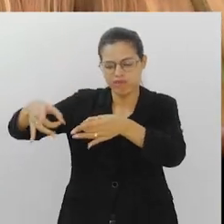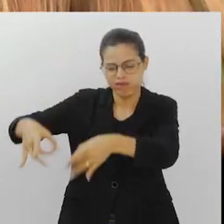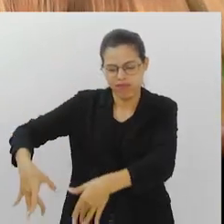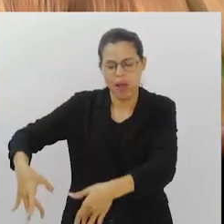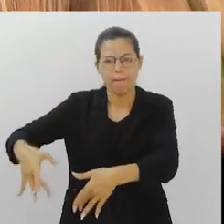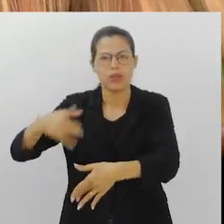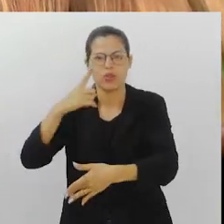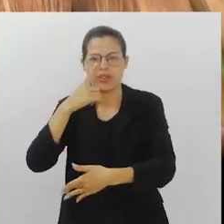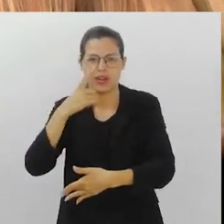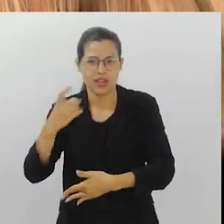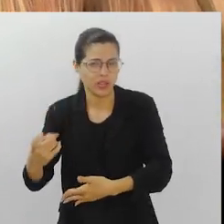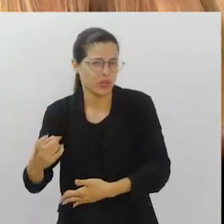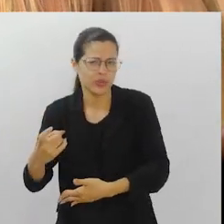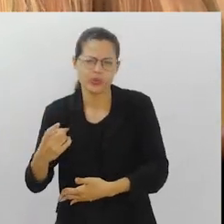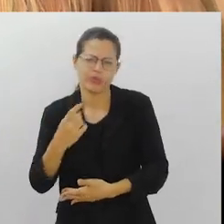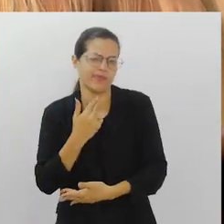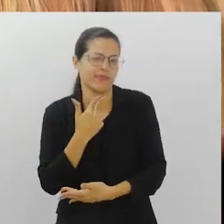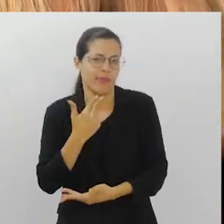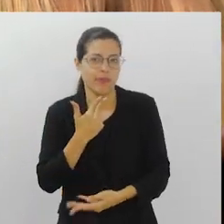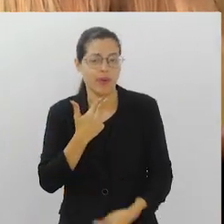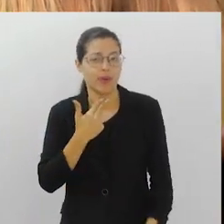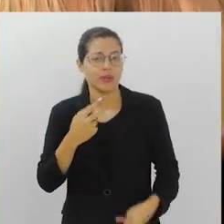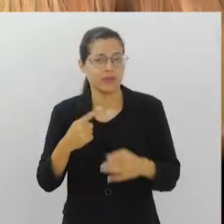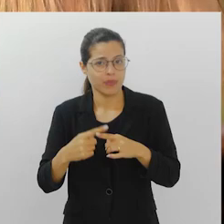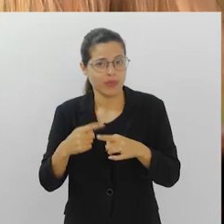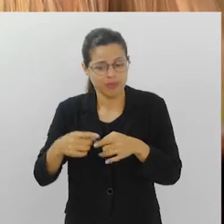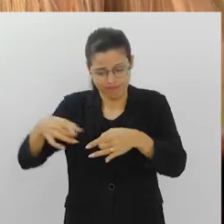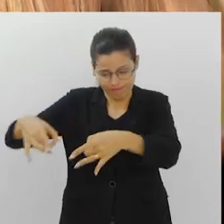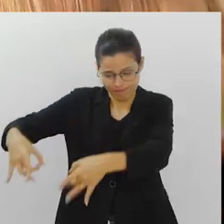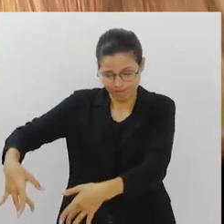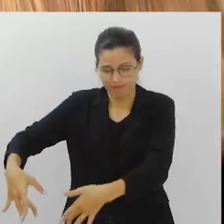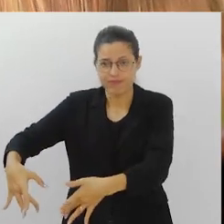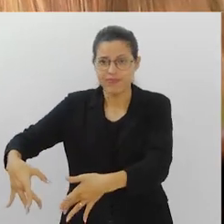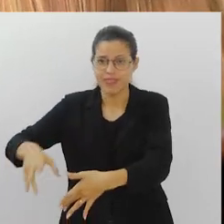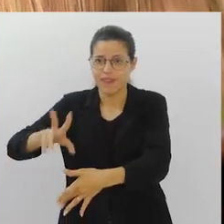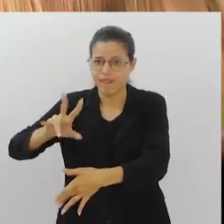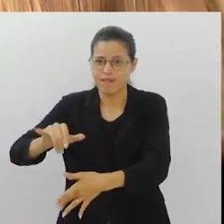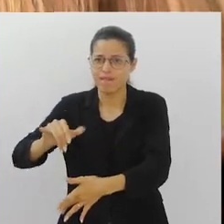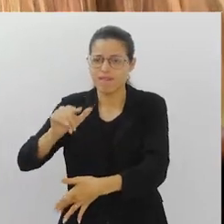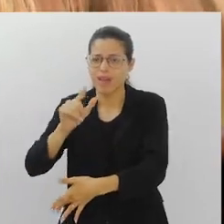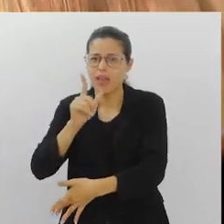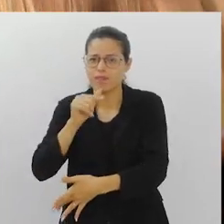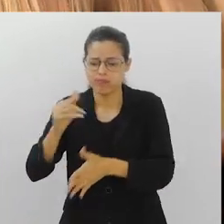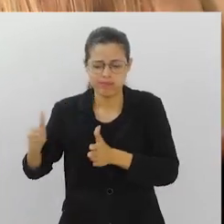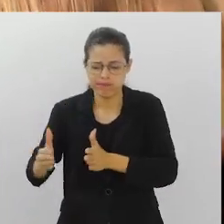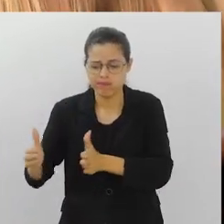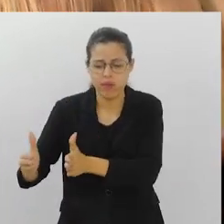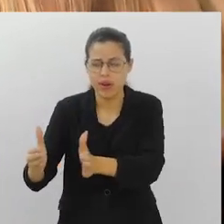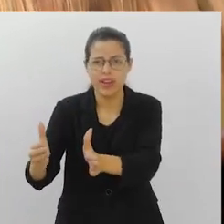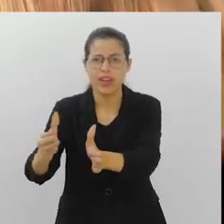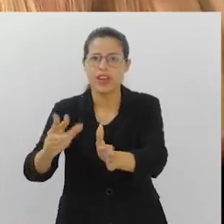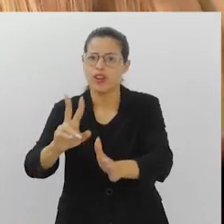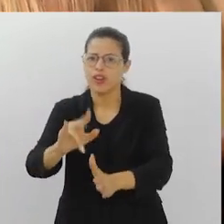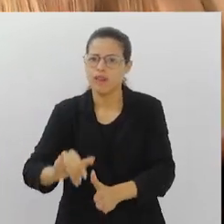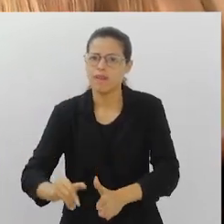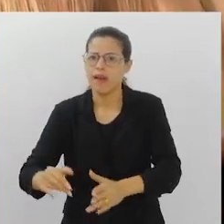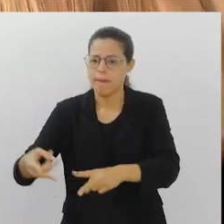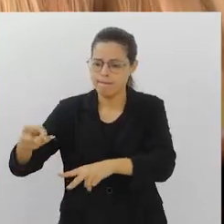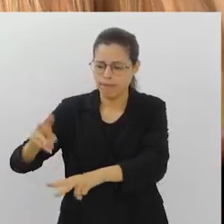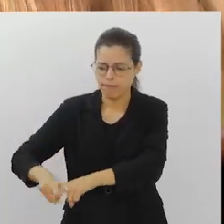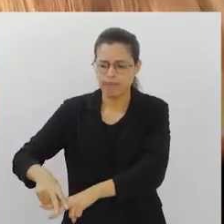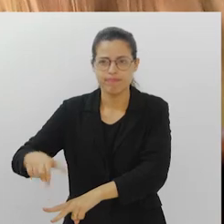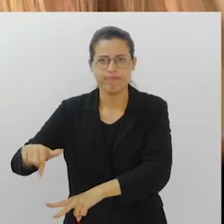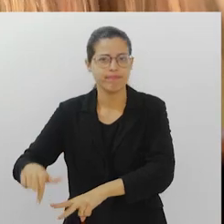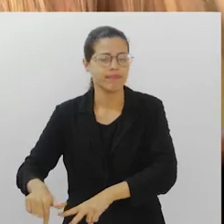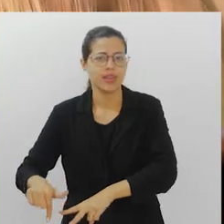porque quando você descarta lixo no leito do rio, ele vai para dentro do rio e aquele lixo vai encalhar em um